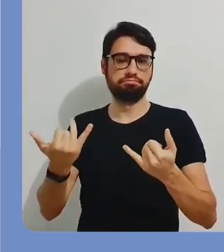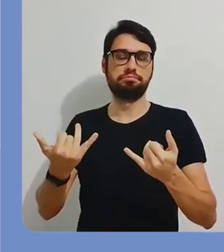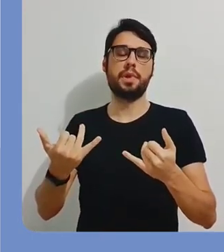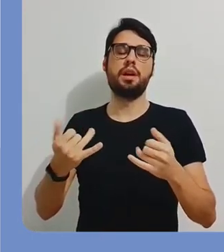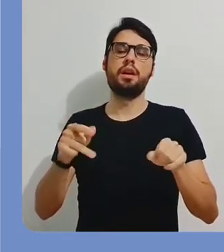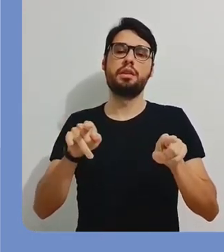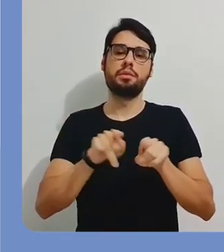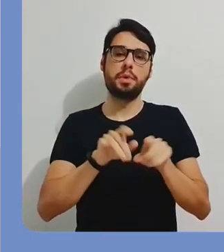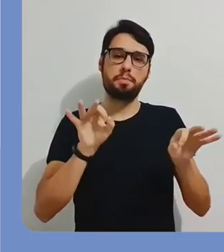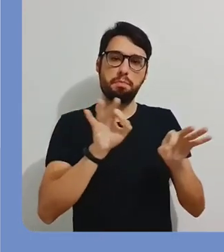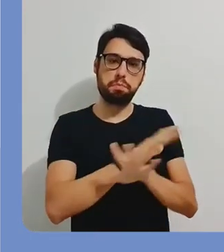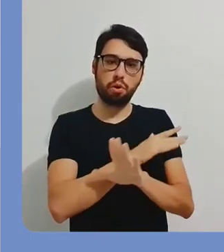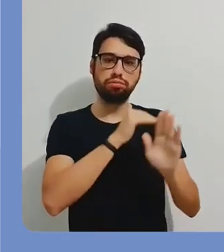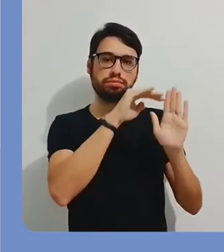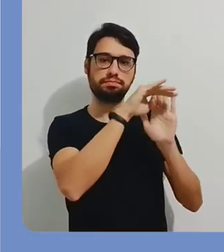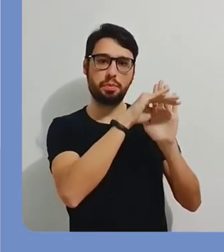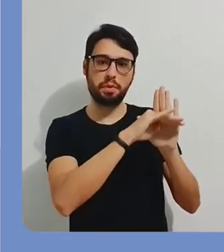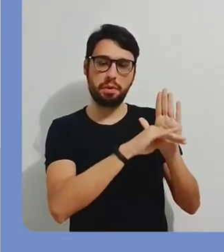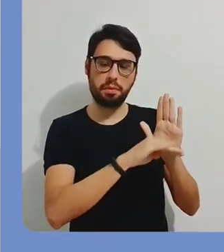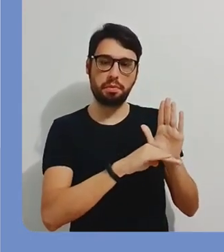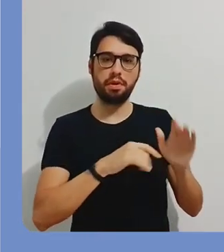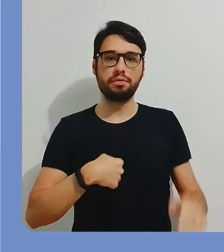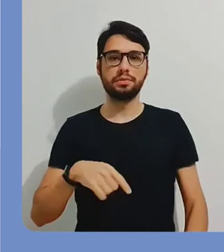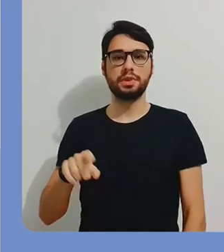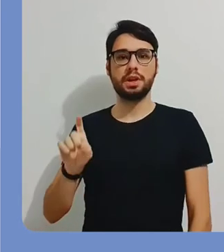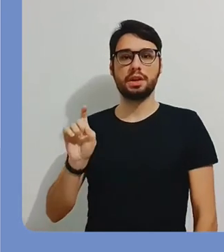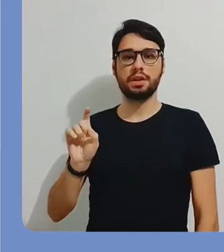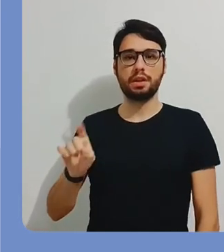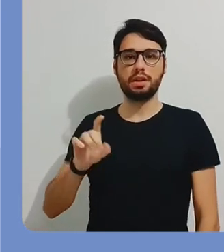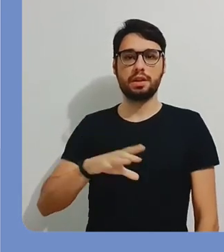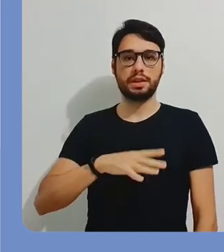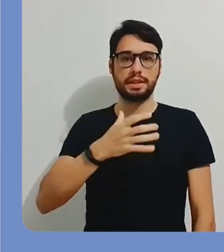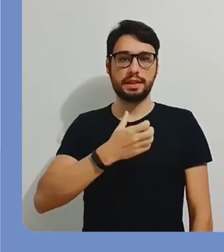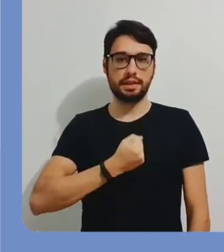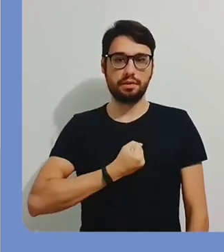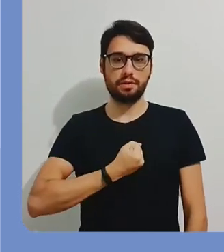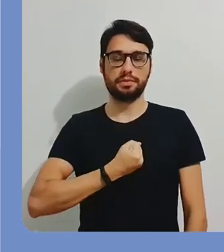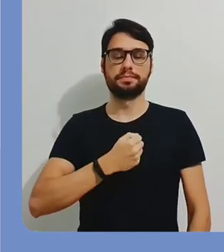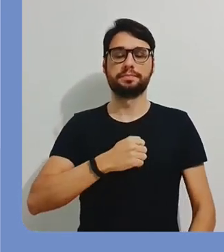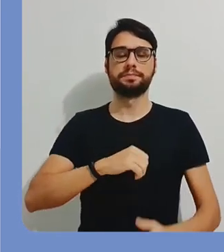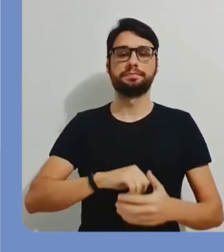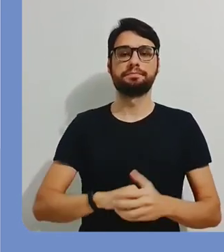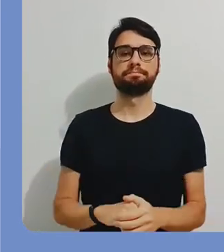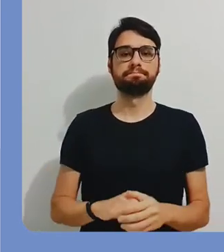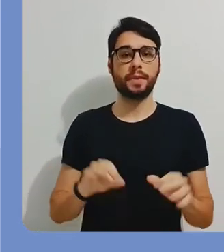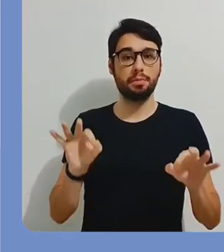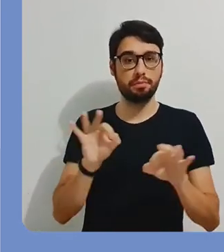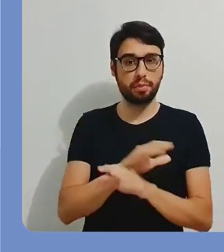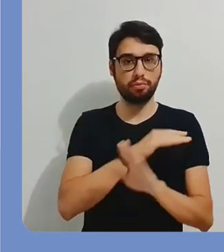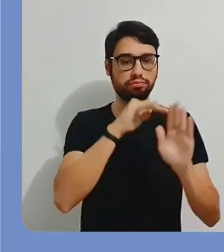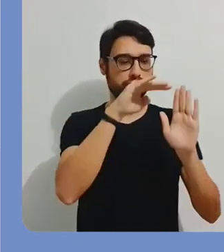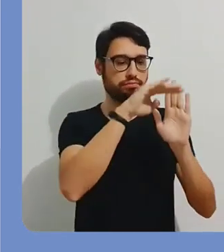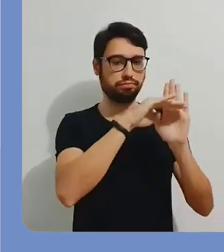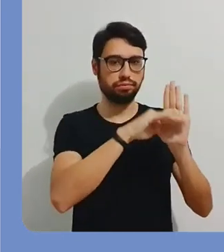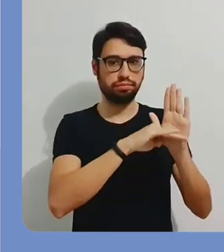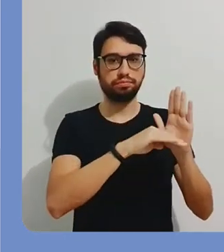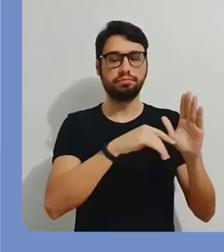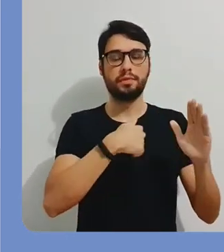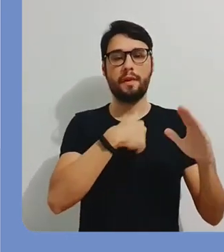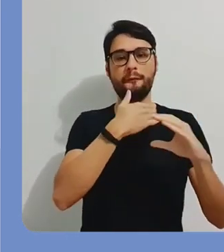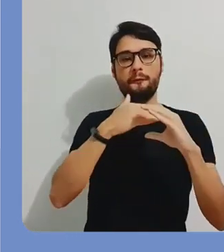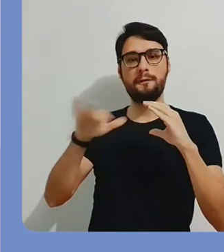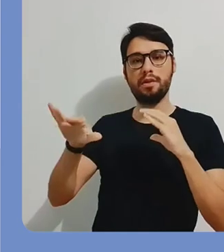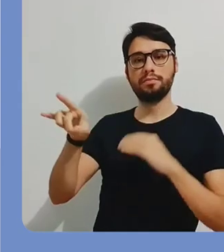colocar observações adicionais e completado o preenchimento de todos os campos do formulário, você deve clicar em salvar